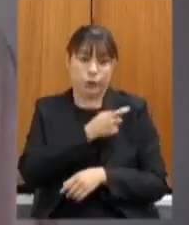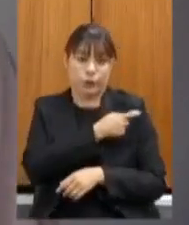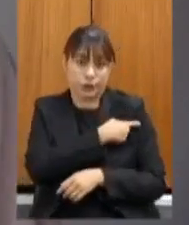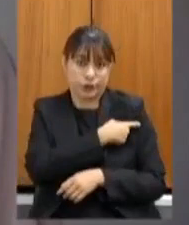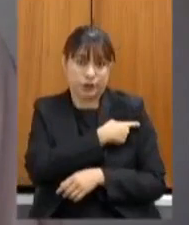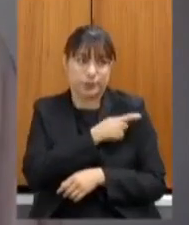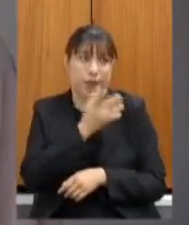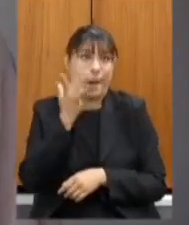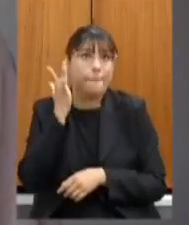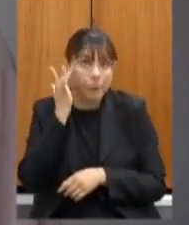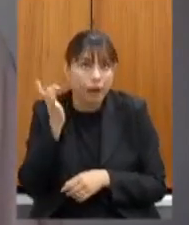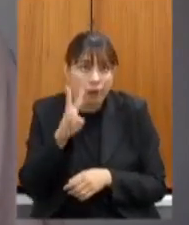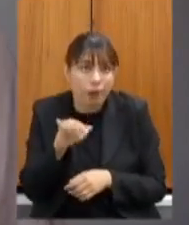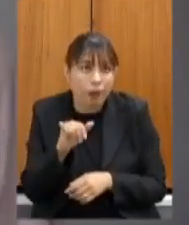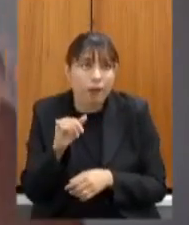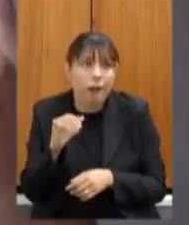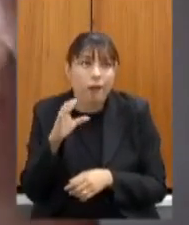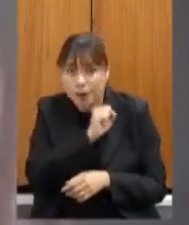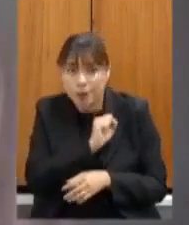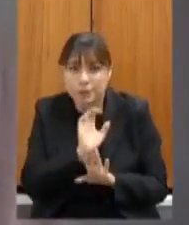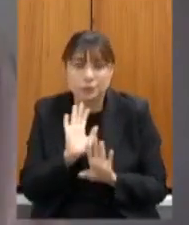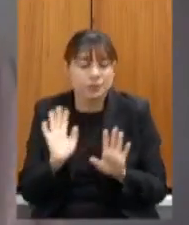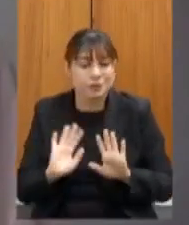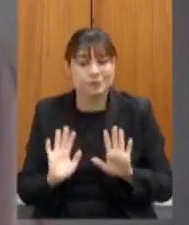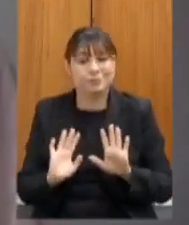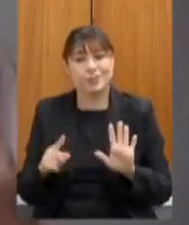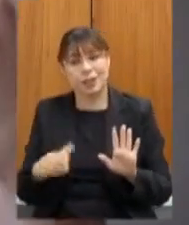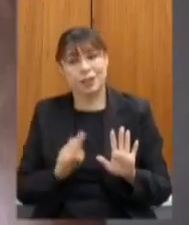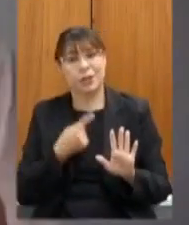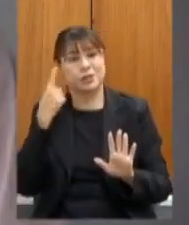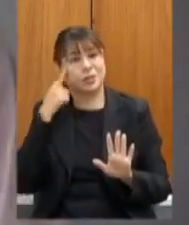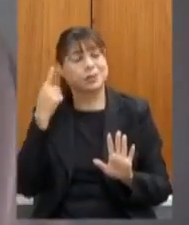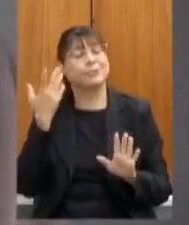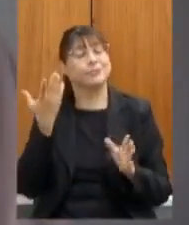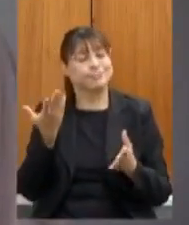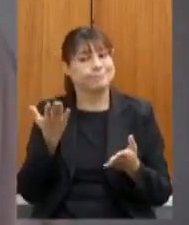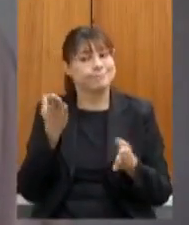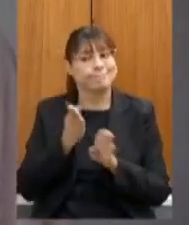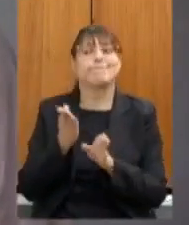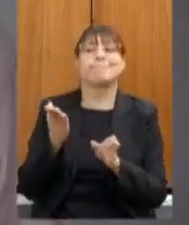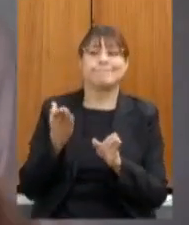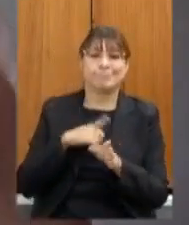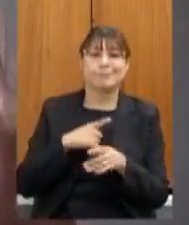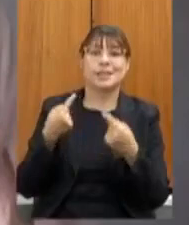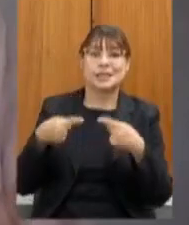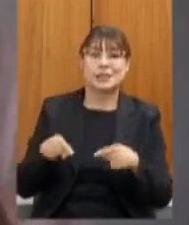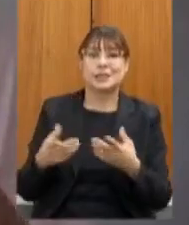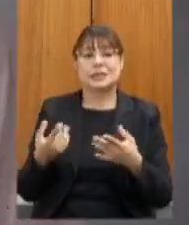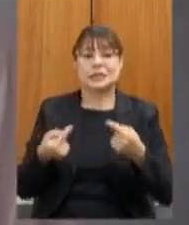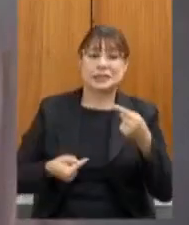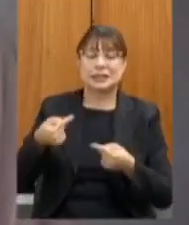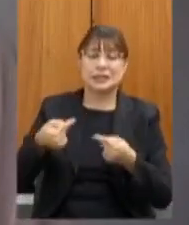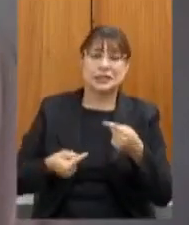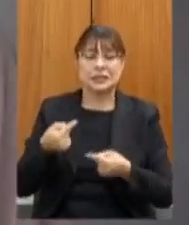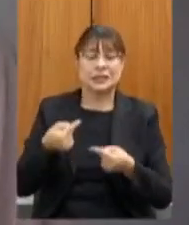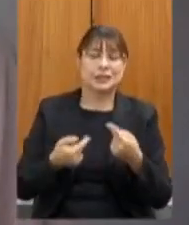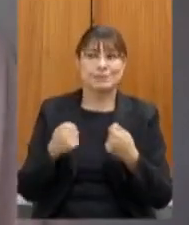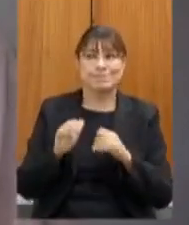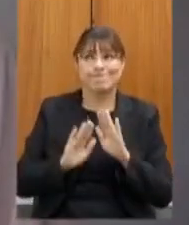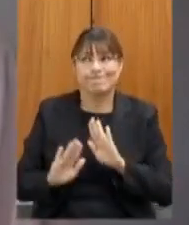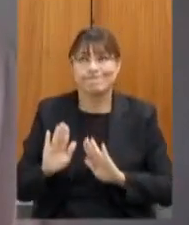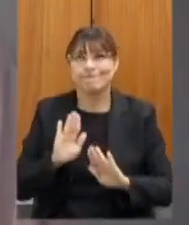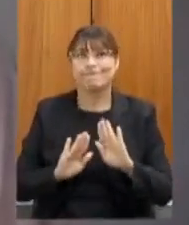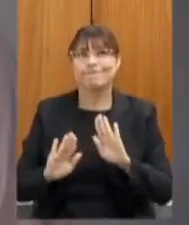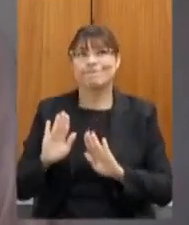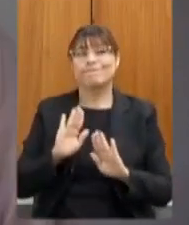infelizmente não virá amanhã já sabemos que temos um desafio para os próximos meses e uma discussão bastante cuidadosa mas